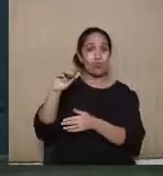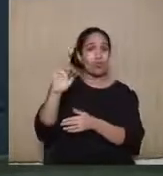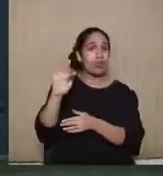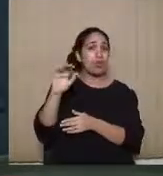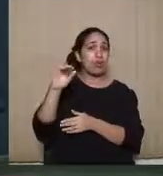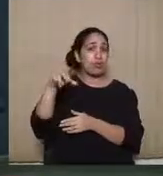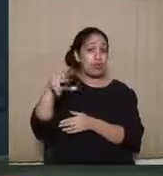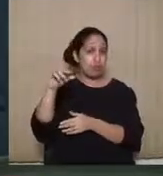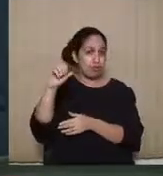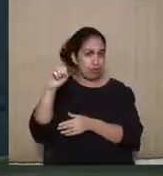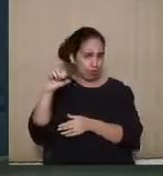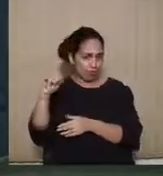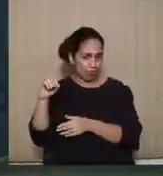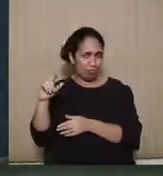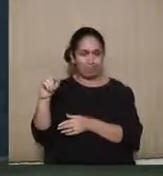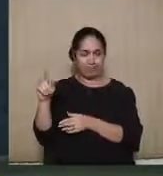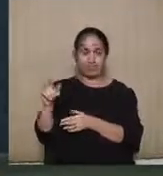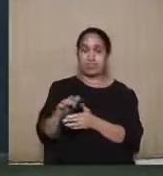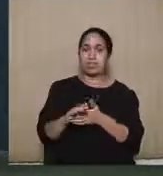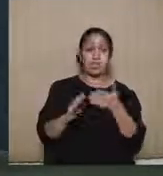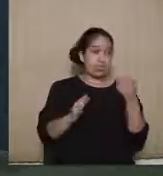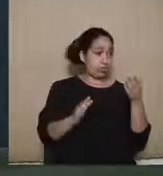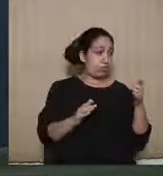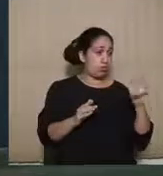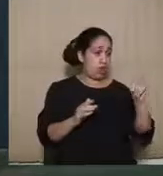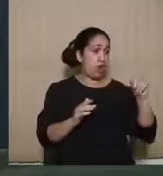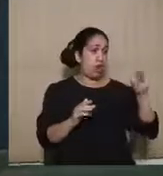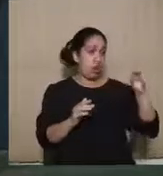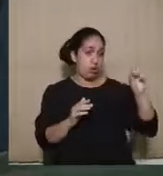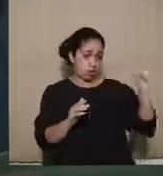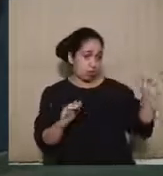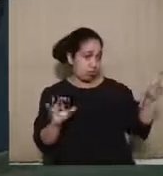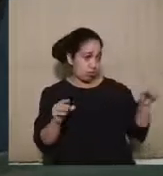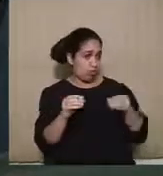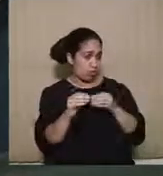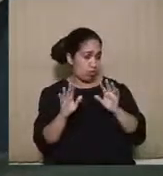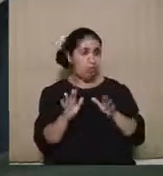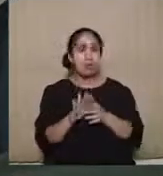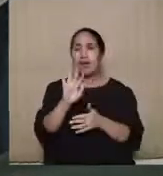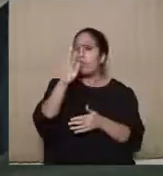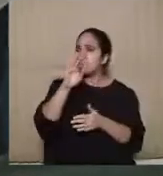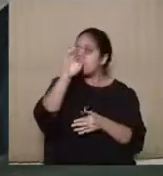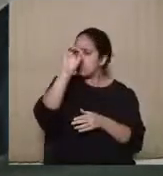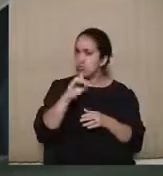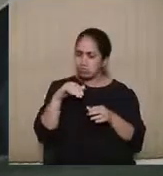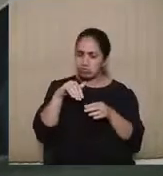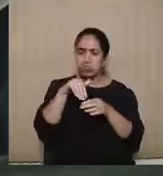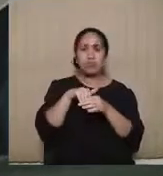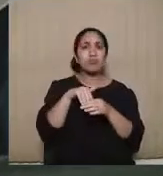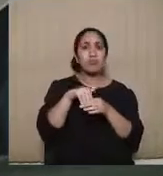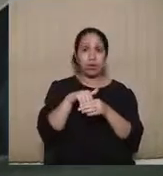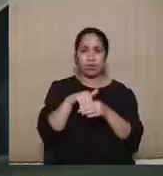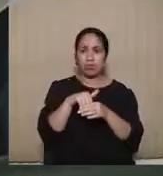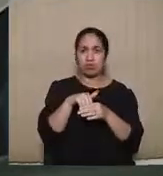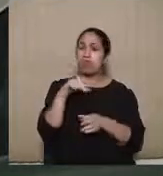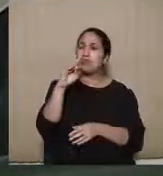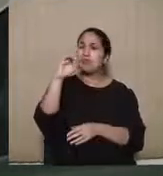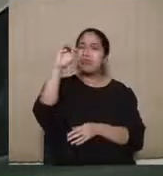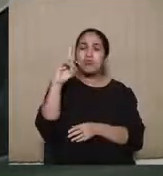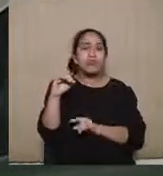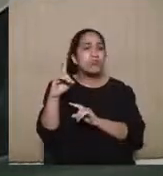comentários do doutor Marcelo, que a doutora Ana Laura também colaborou. É que talvez o direito eleitoral seja o direito mais